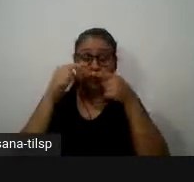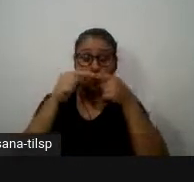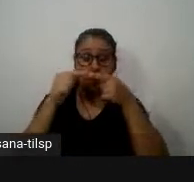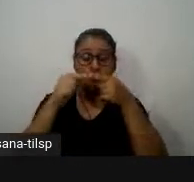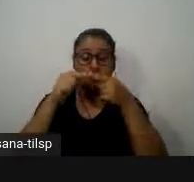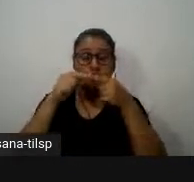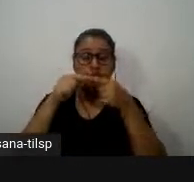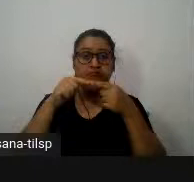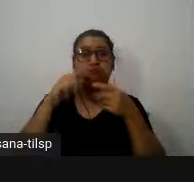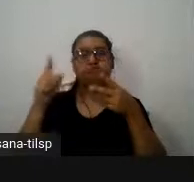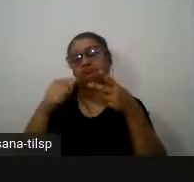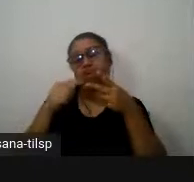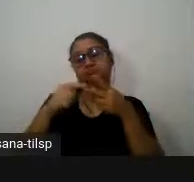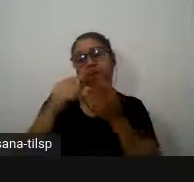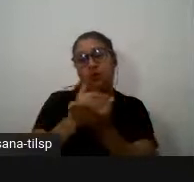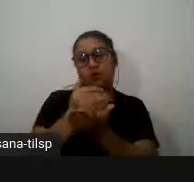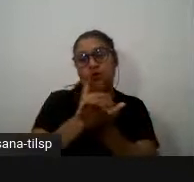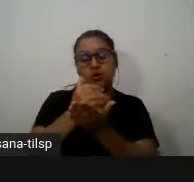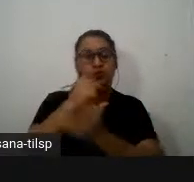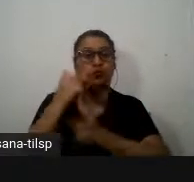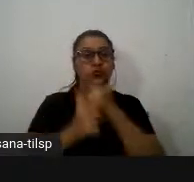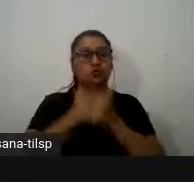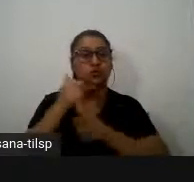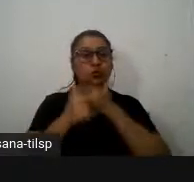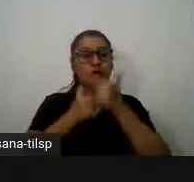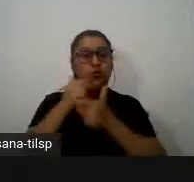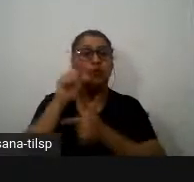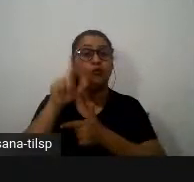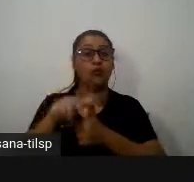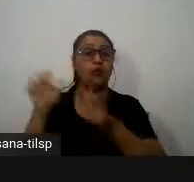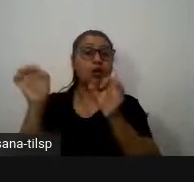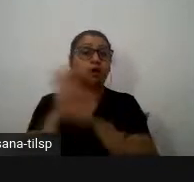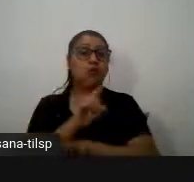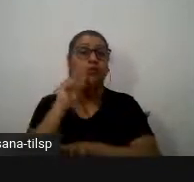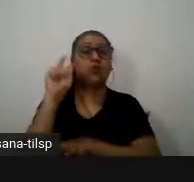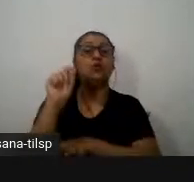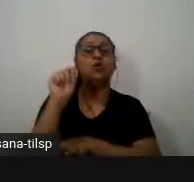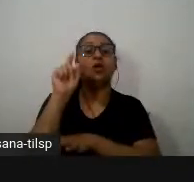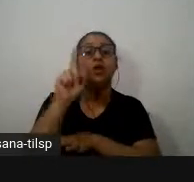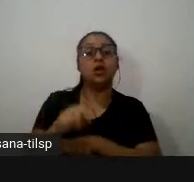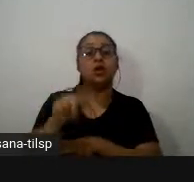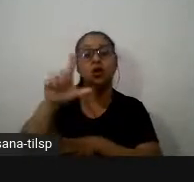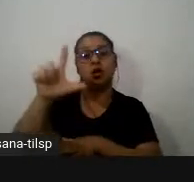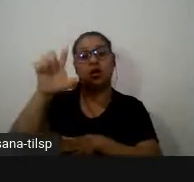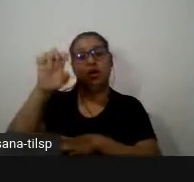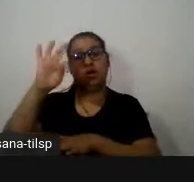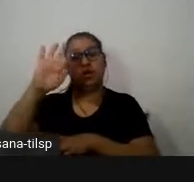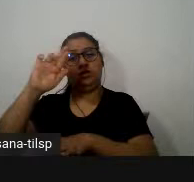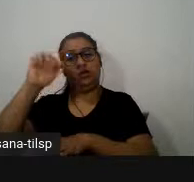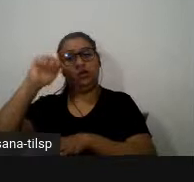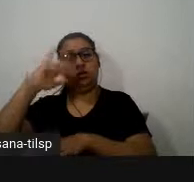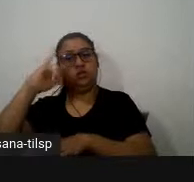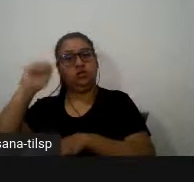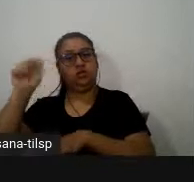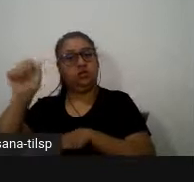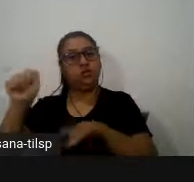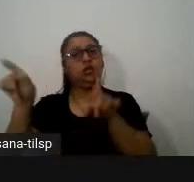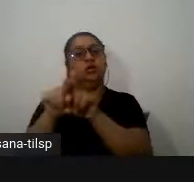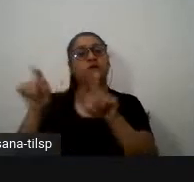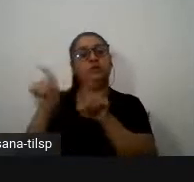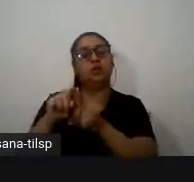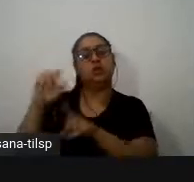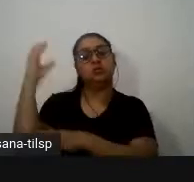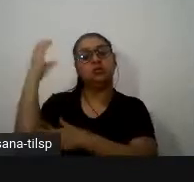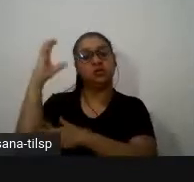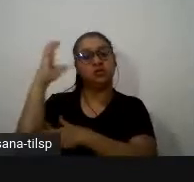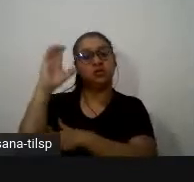o nosso trabalho foi a definição do que é que era literacia científica num estudo de Marroco et Ali